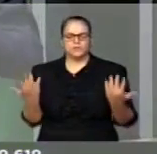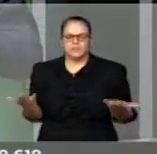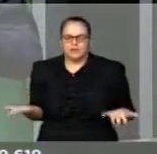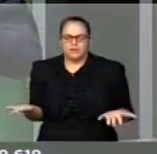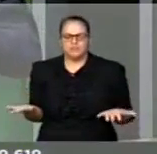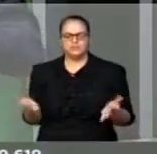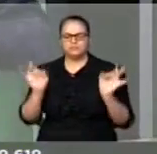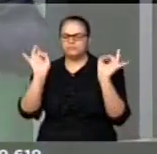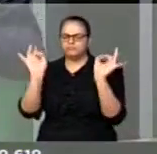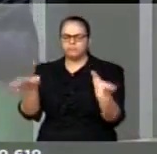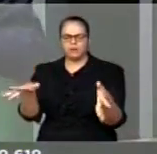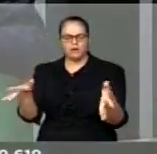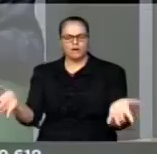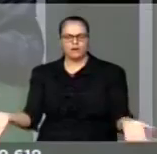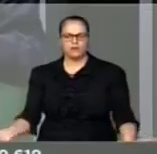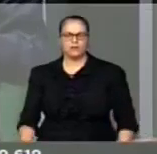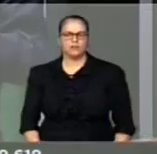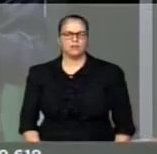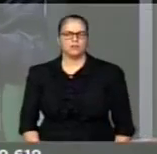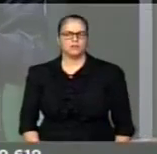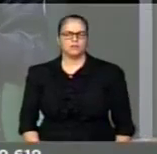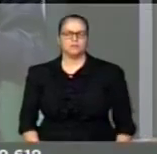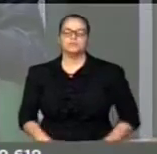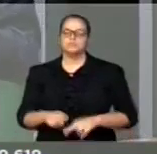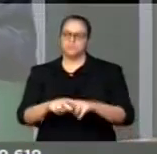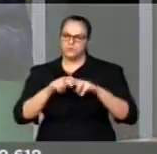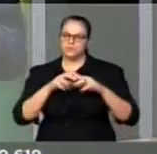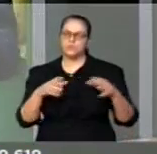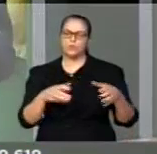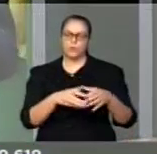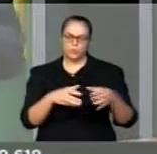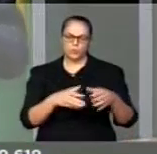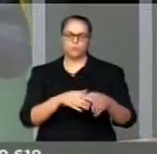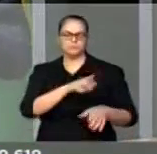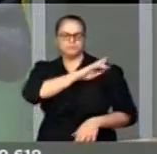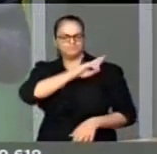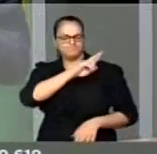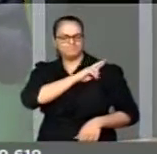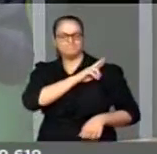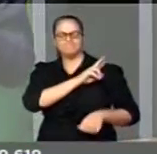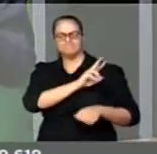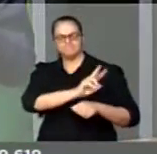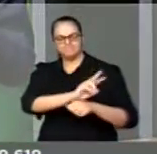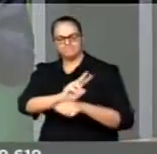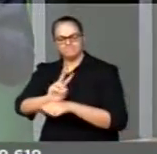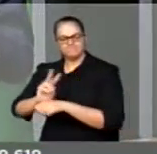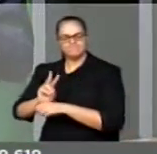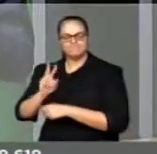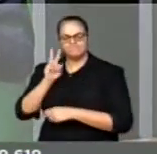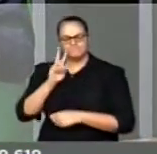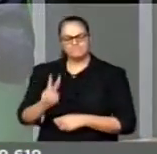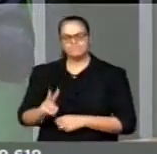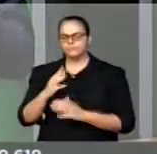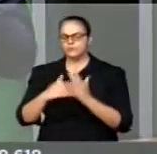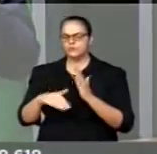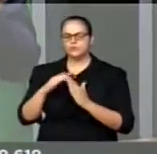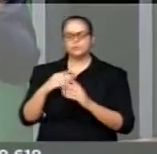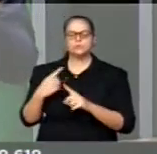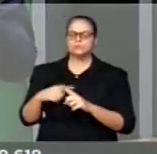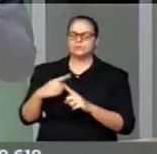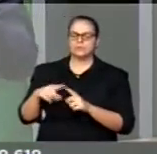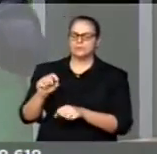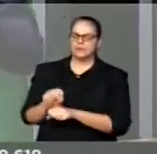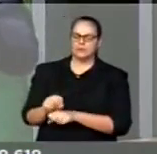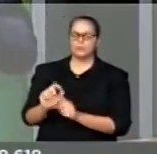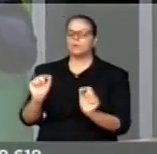abandonadas. Então, essa comissão vai ter essa missão de fazer que nós possamos ter em loco toda essa averiguação, a